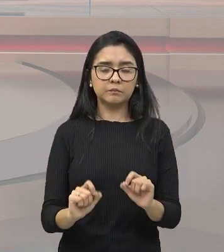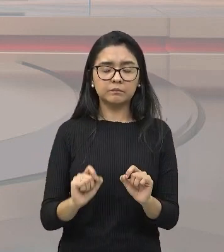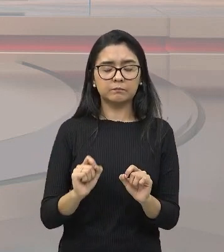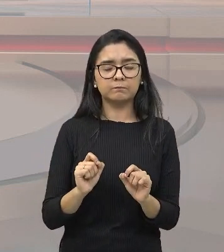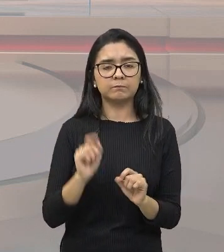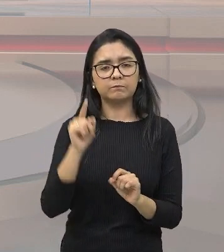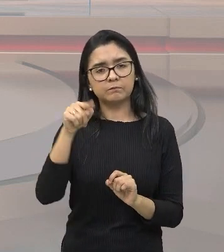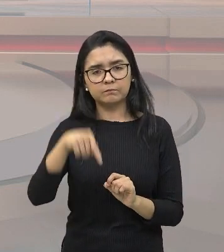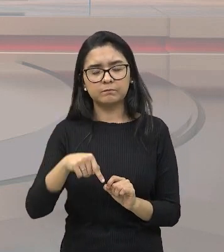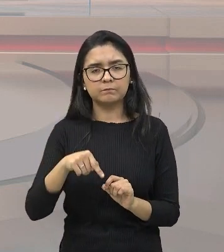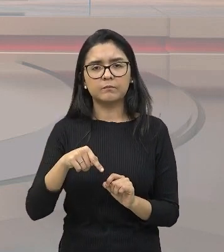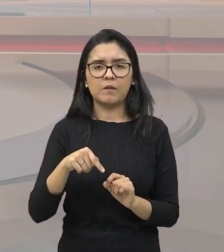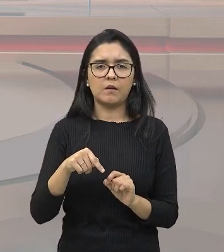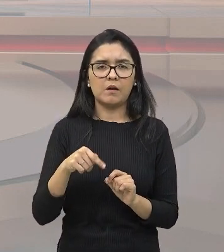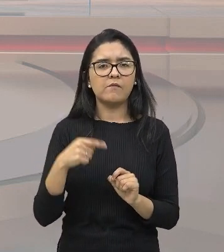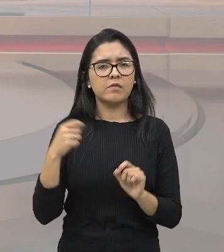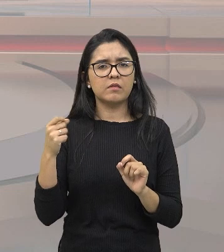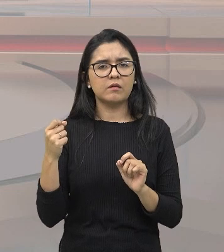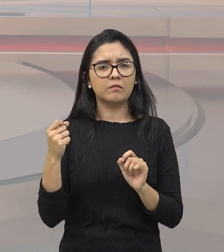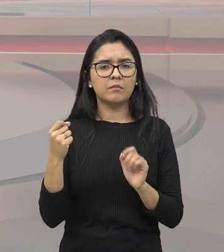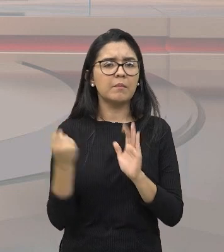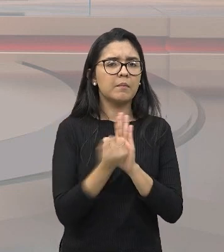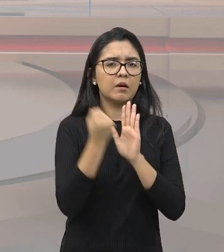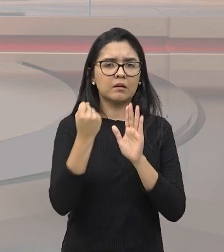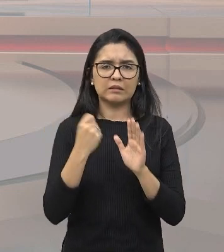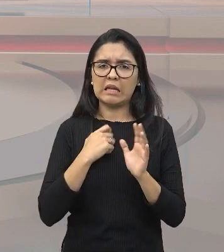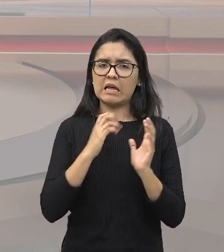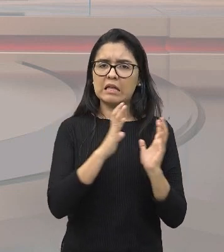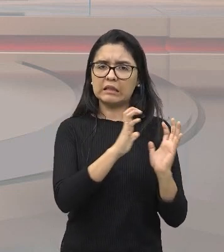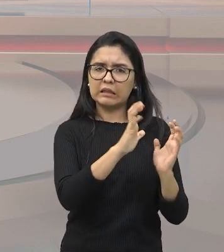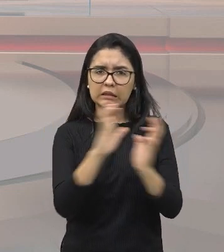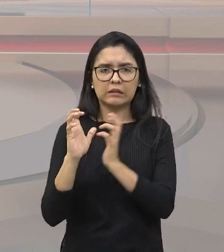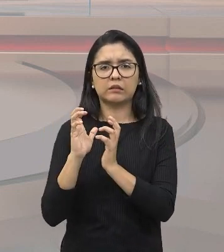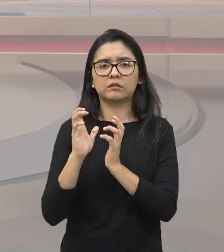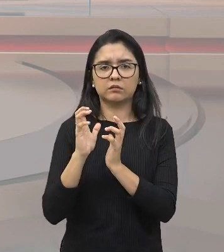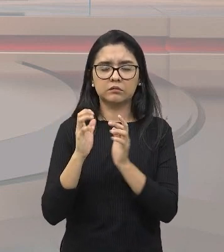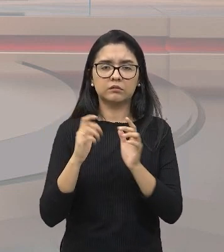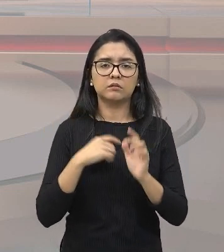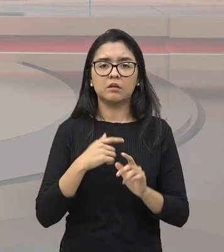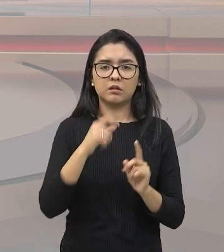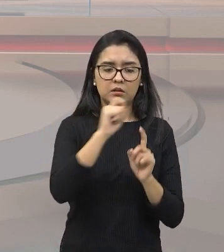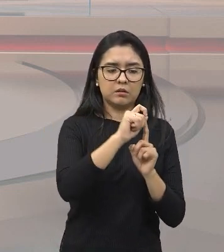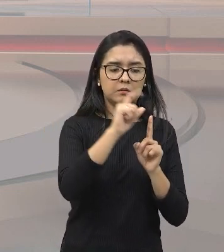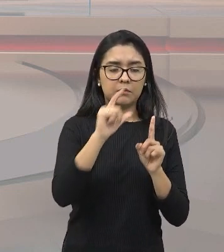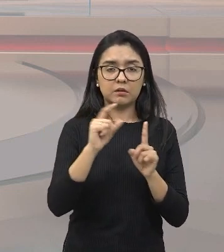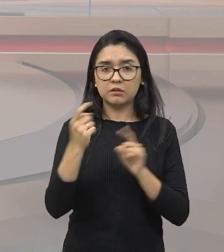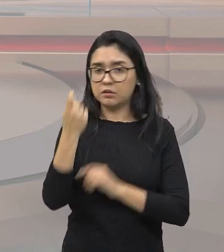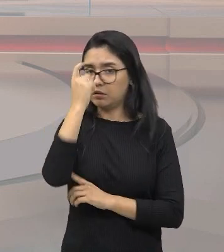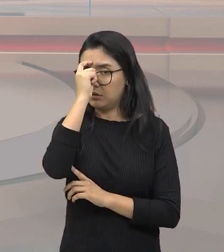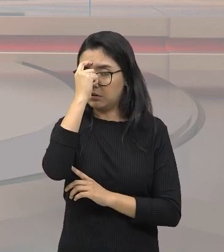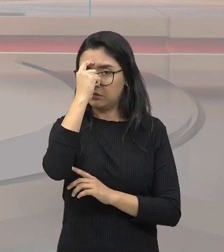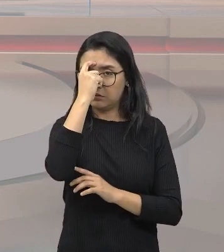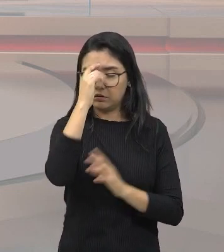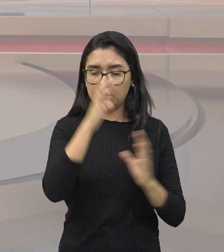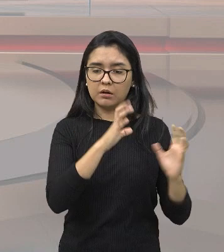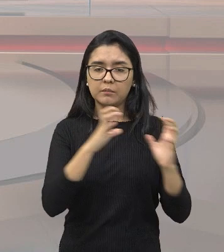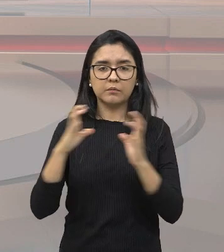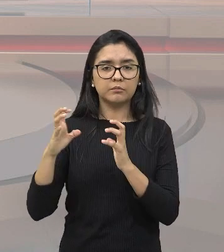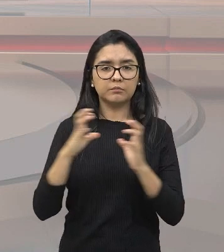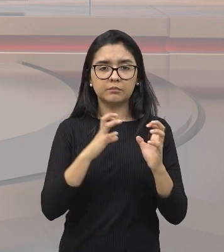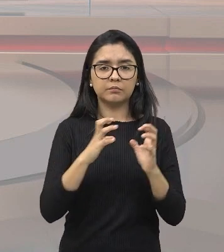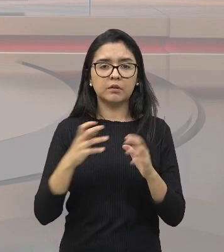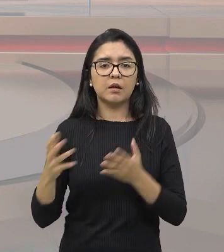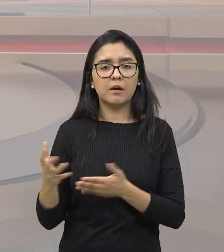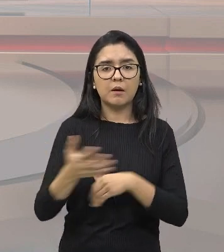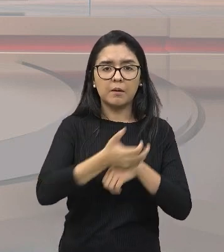vai ser um pouco mais marcado por conta de brigas entre Paquistão e Índia pela posse da região da Cachimira